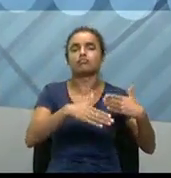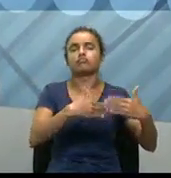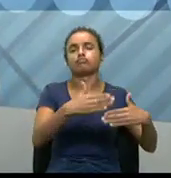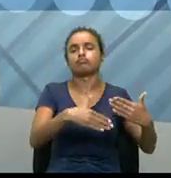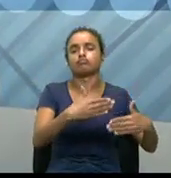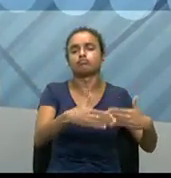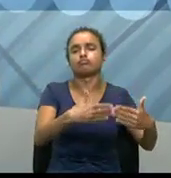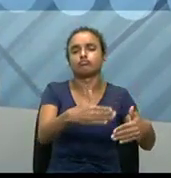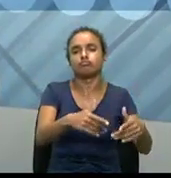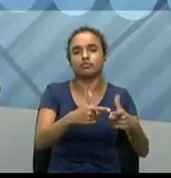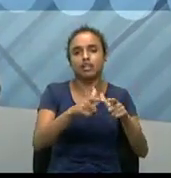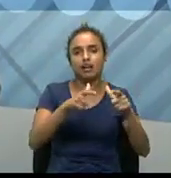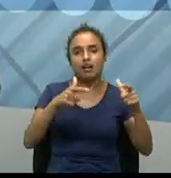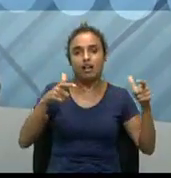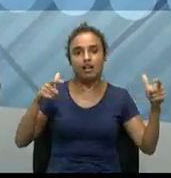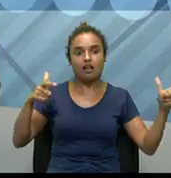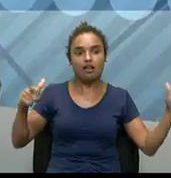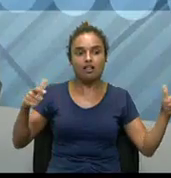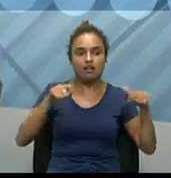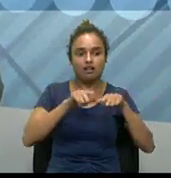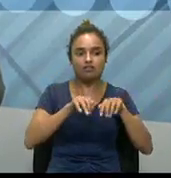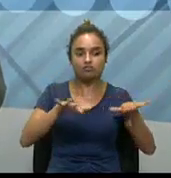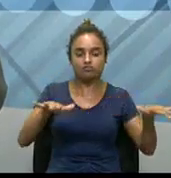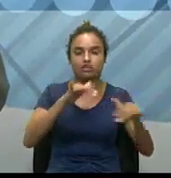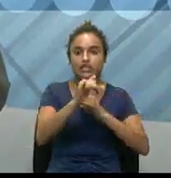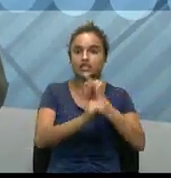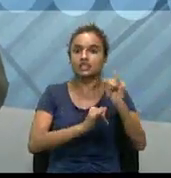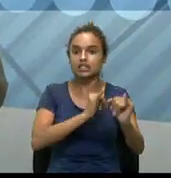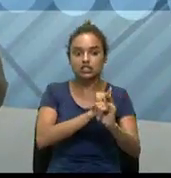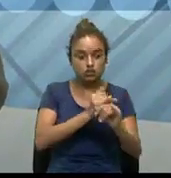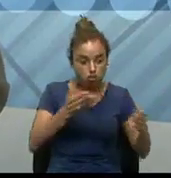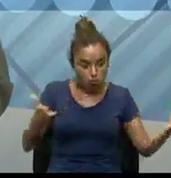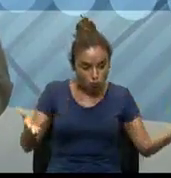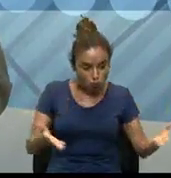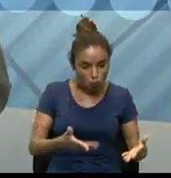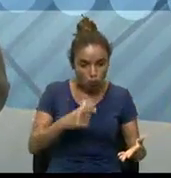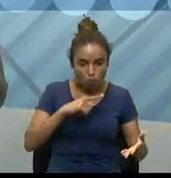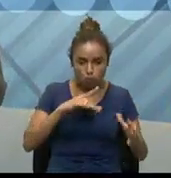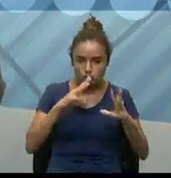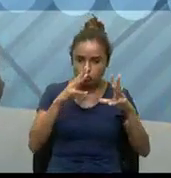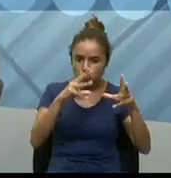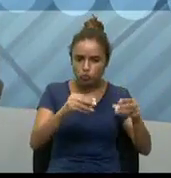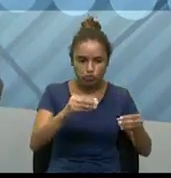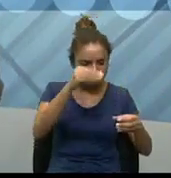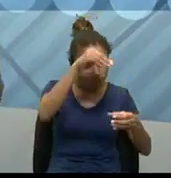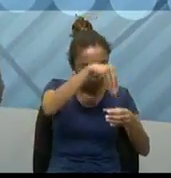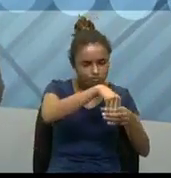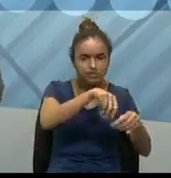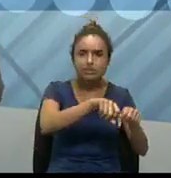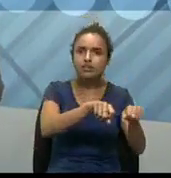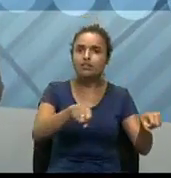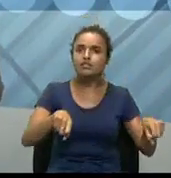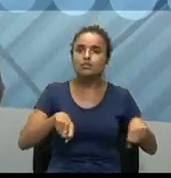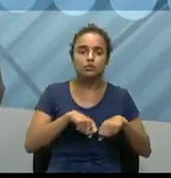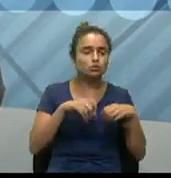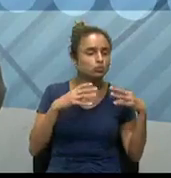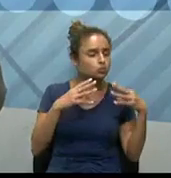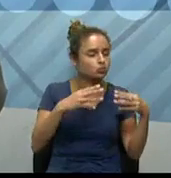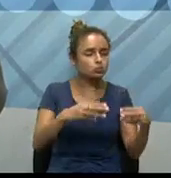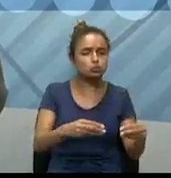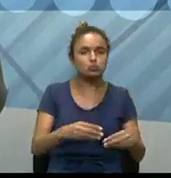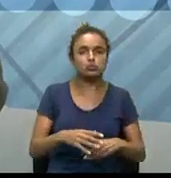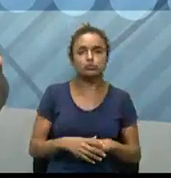vem falando, né? Então, nos dias atuais. E quais foram os principais impactos dessa transformação digital?